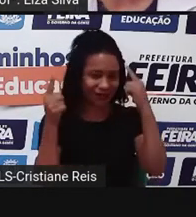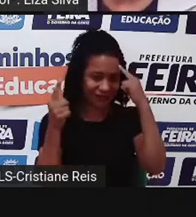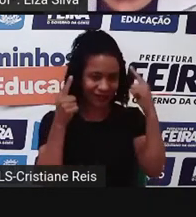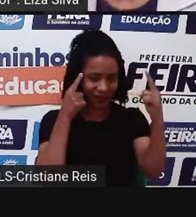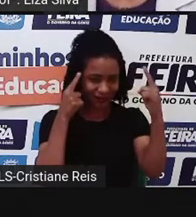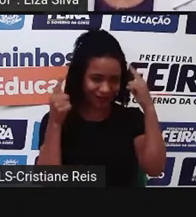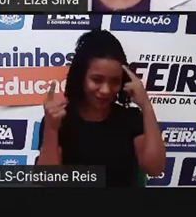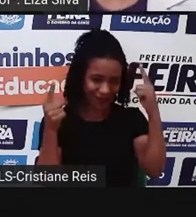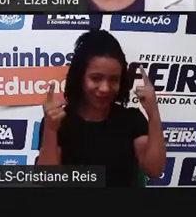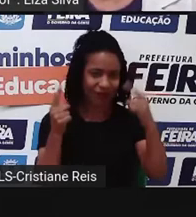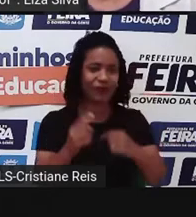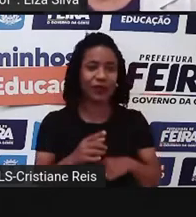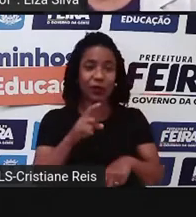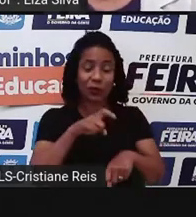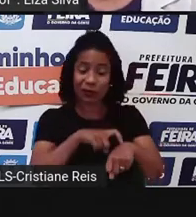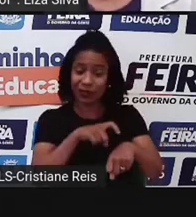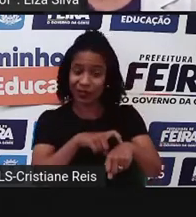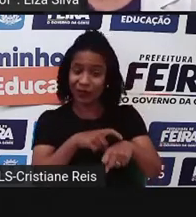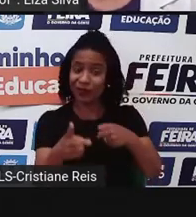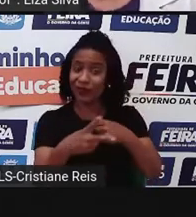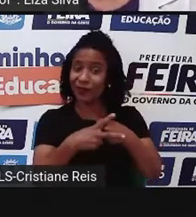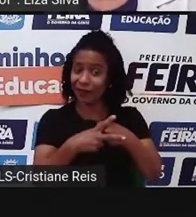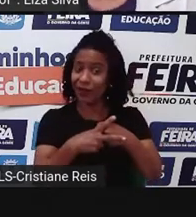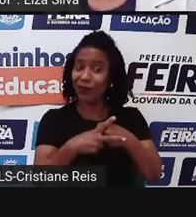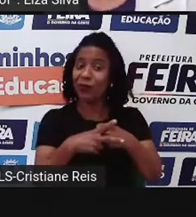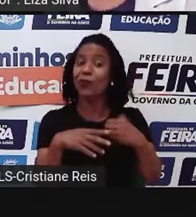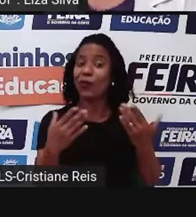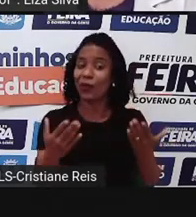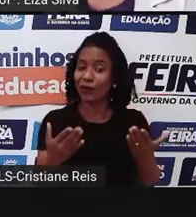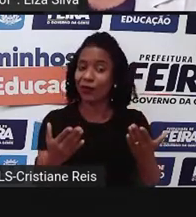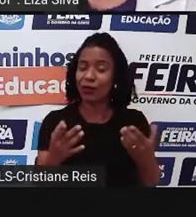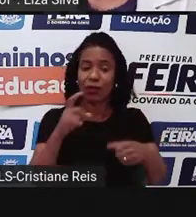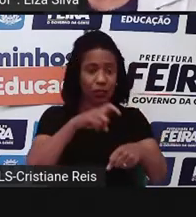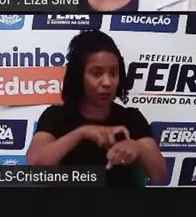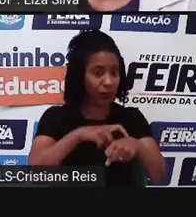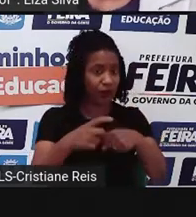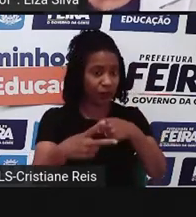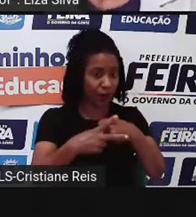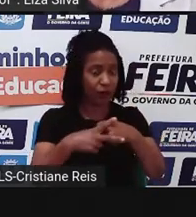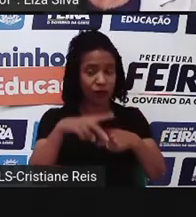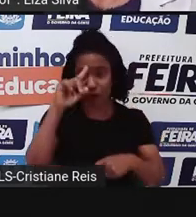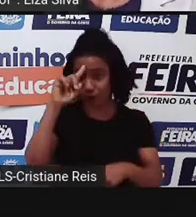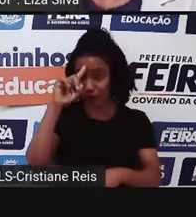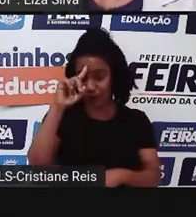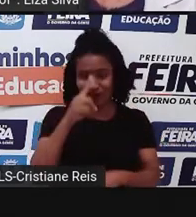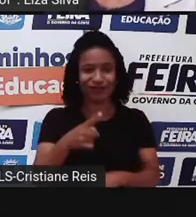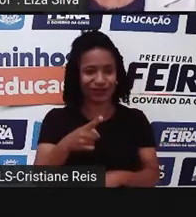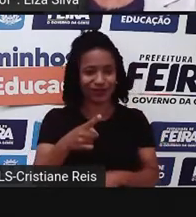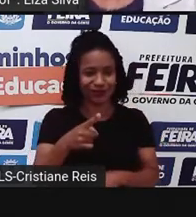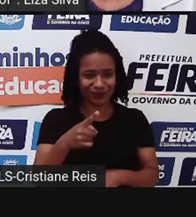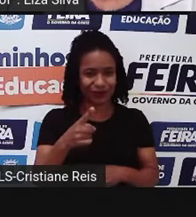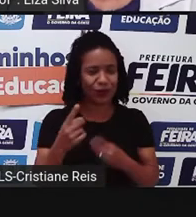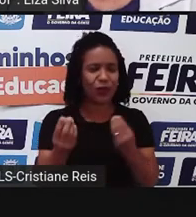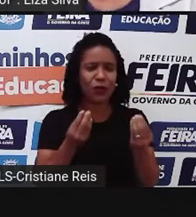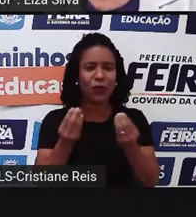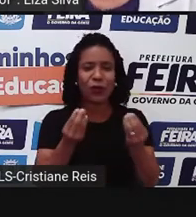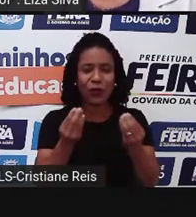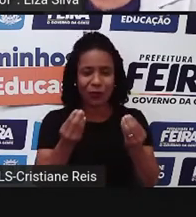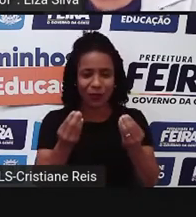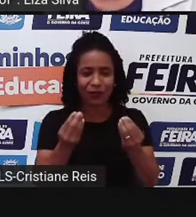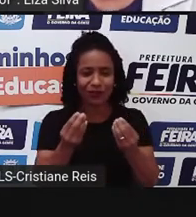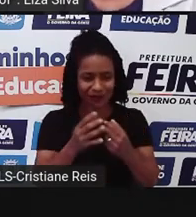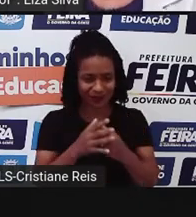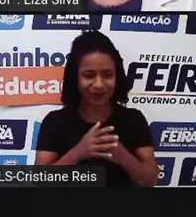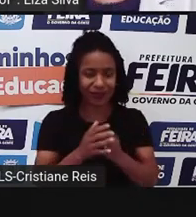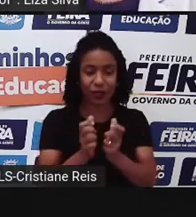jogo, o tempo verbal que predominou foi o Imperative Forum. Justamente por quê? Porque no